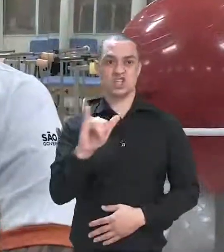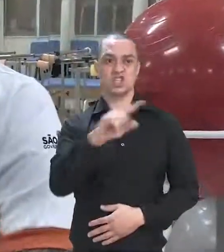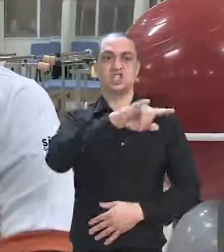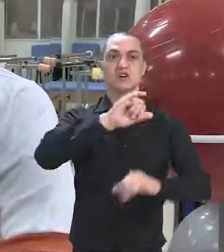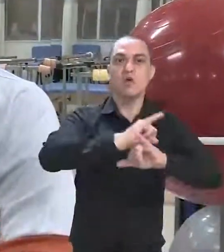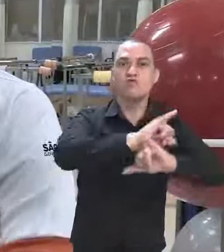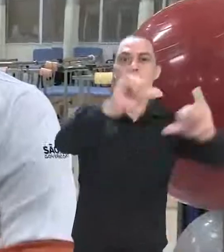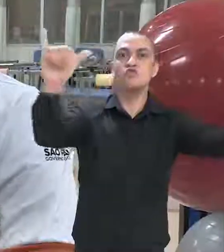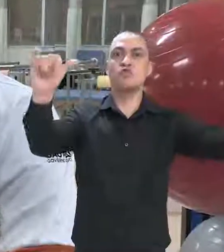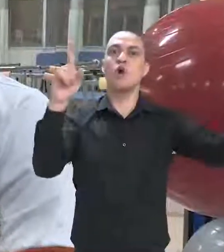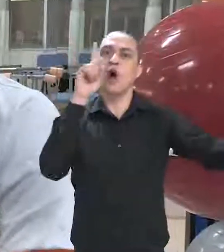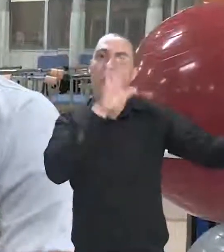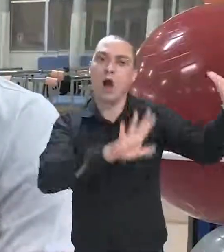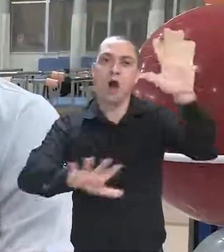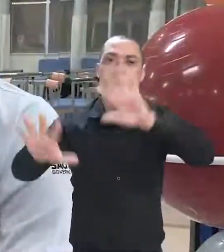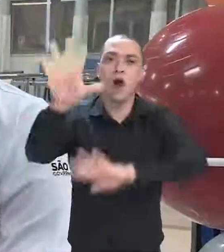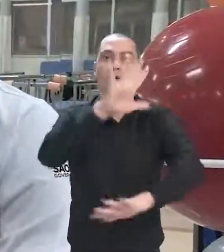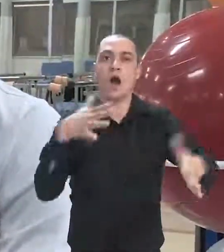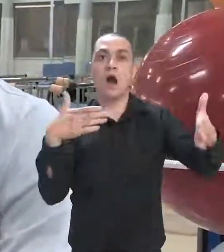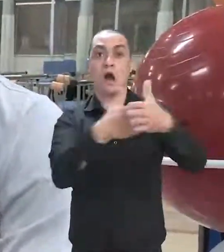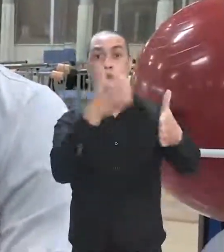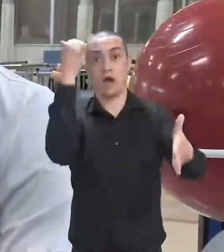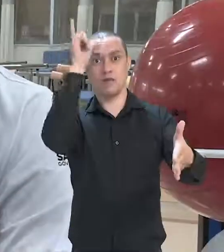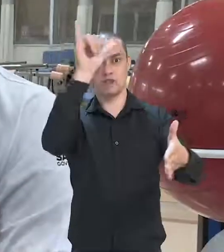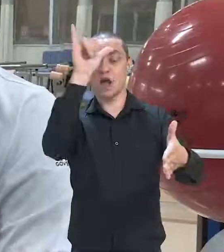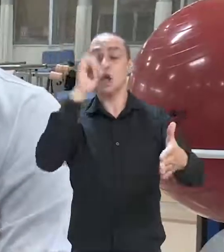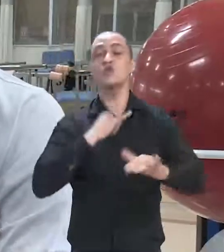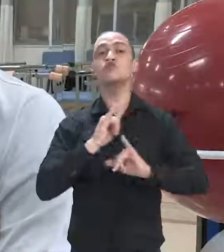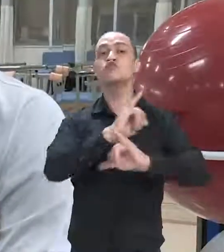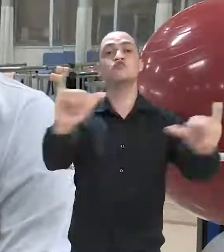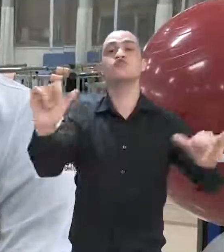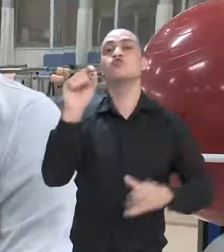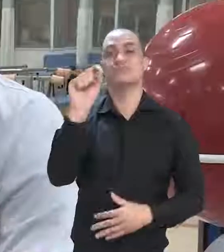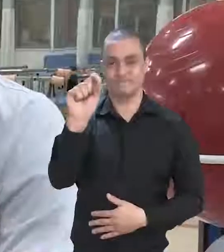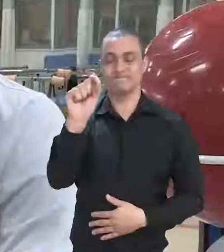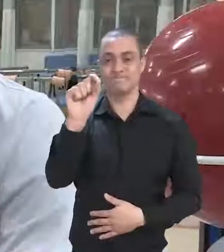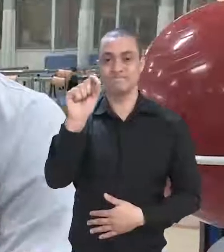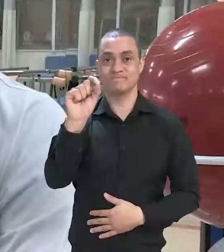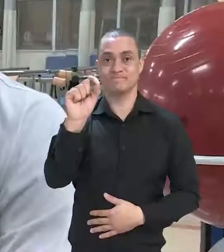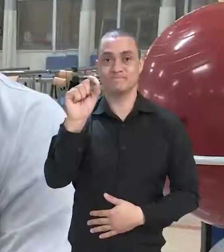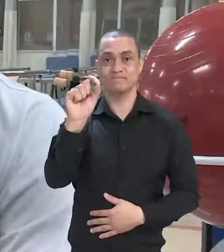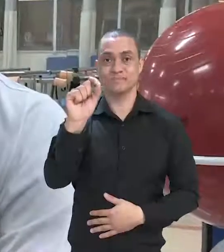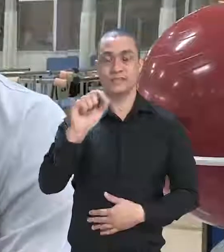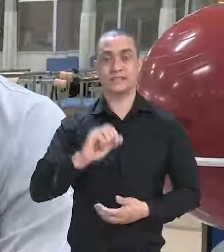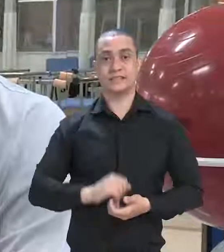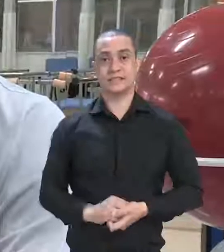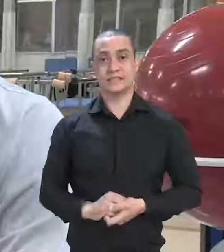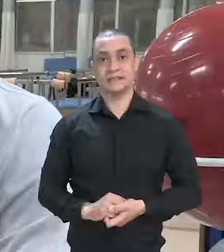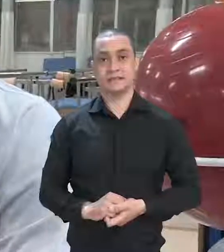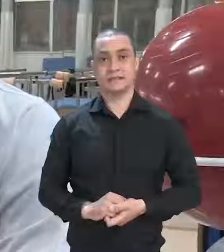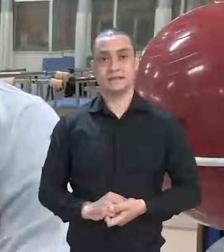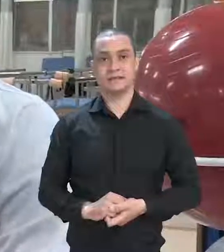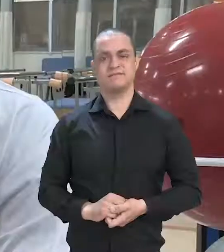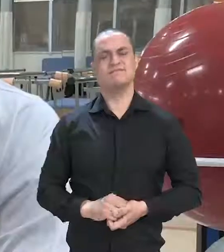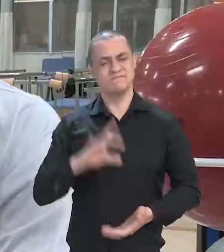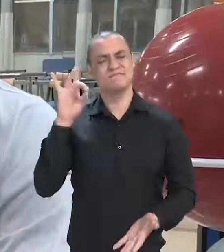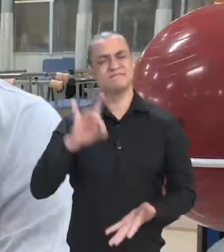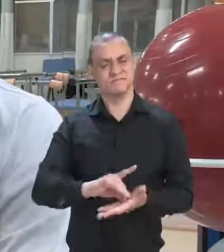prevenção do acidente, o eu tenho para passar para vocês é que